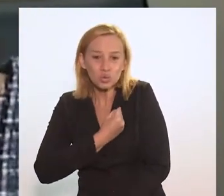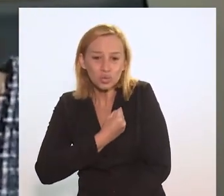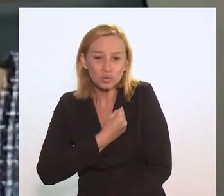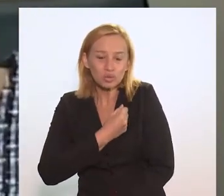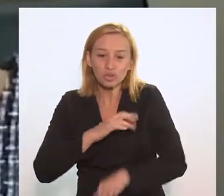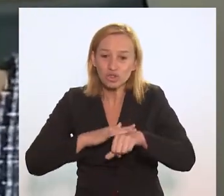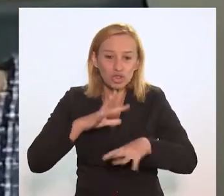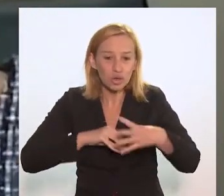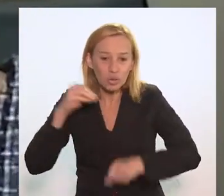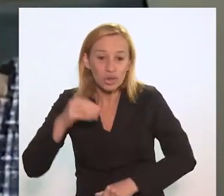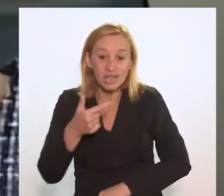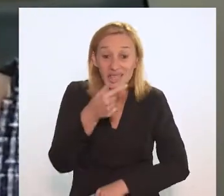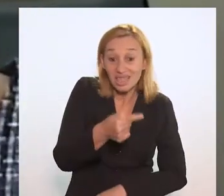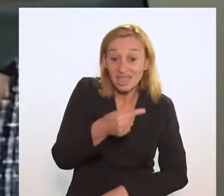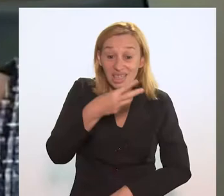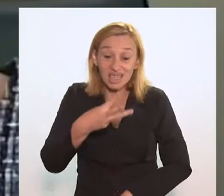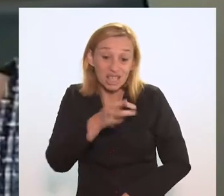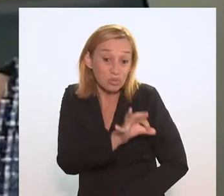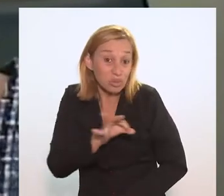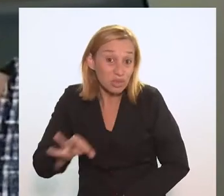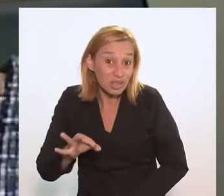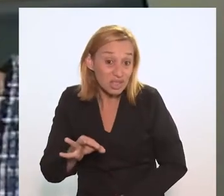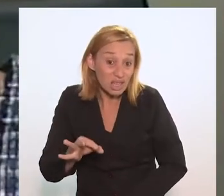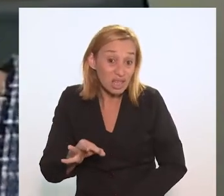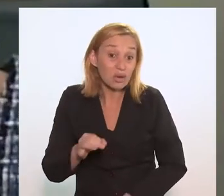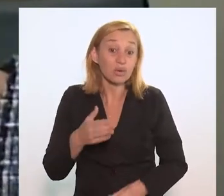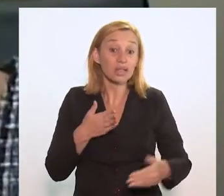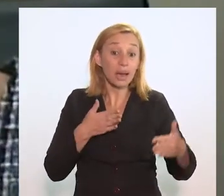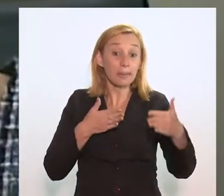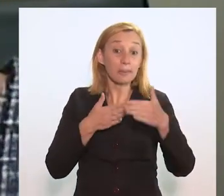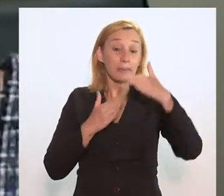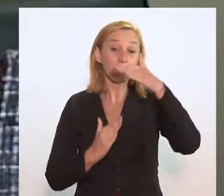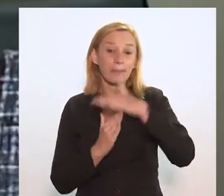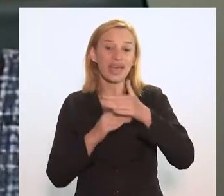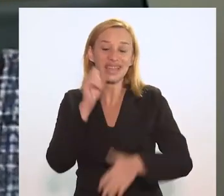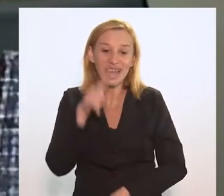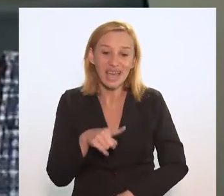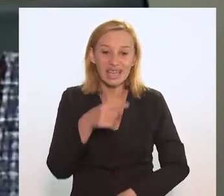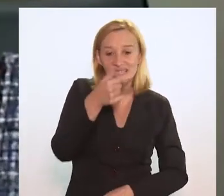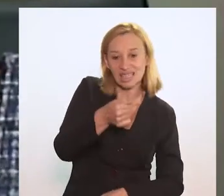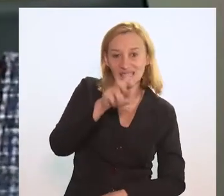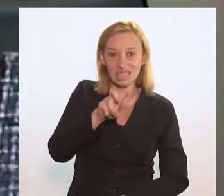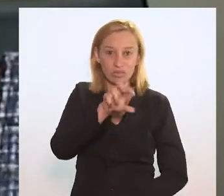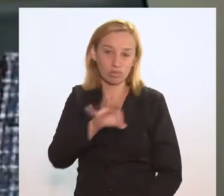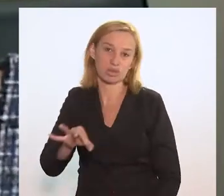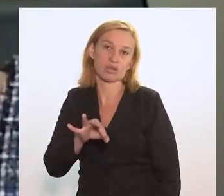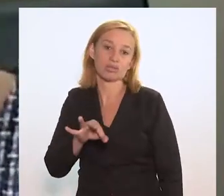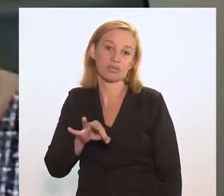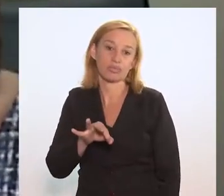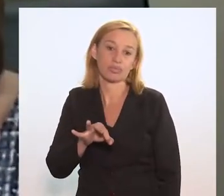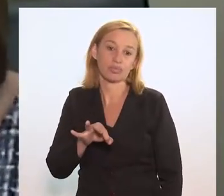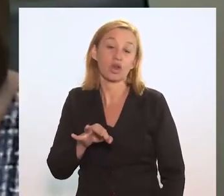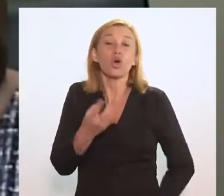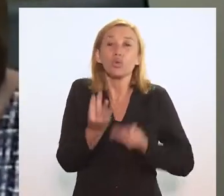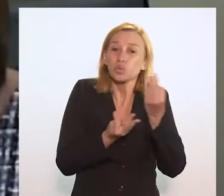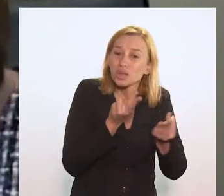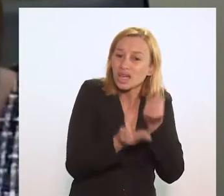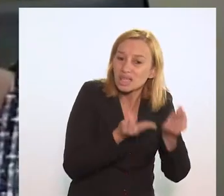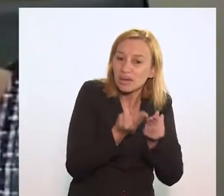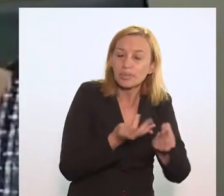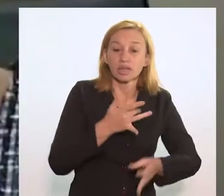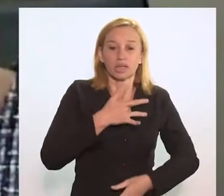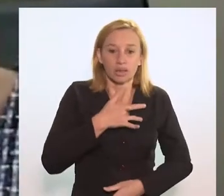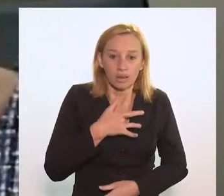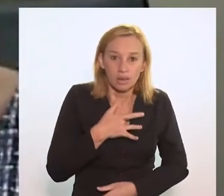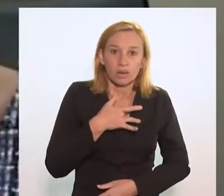de cura são de 63%, quando a meta é de 85%. O tratamento